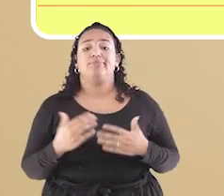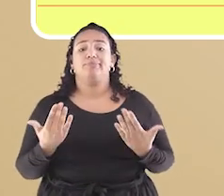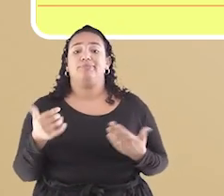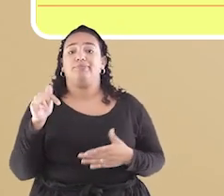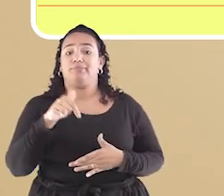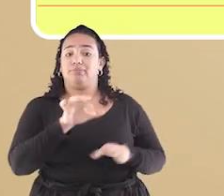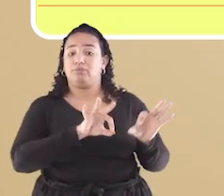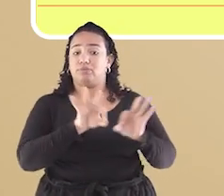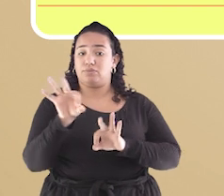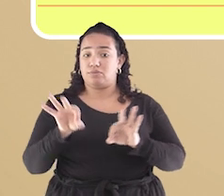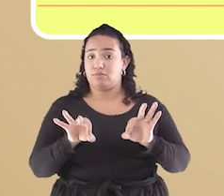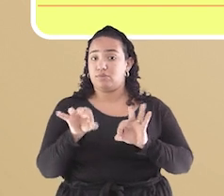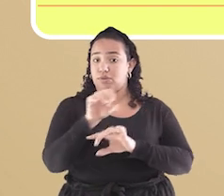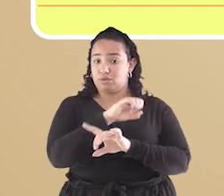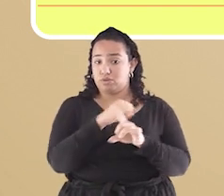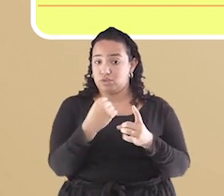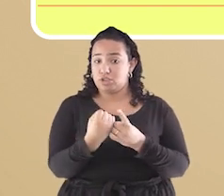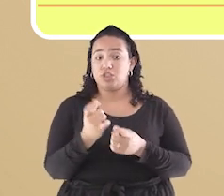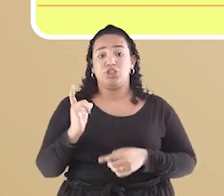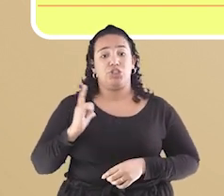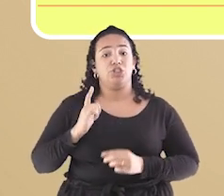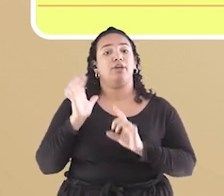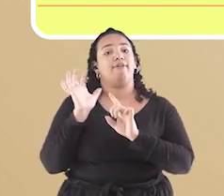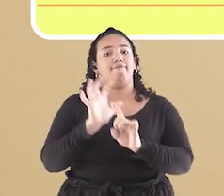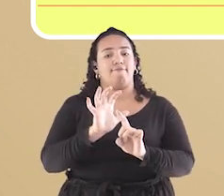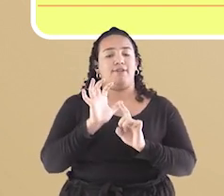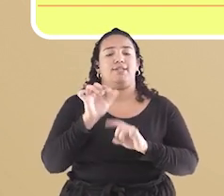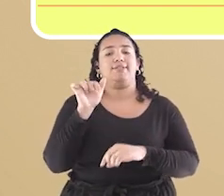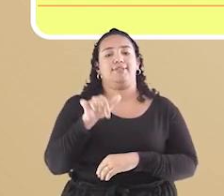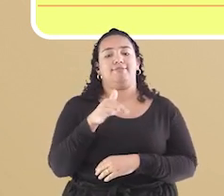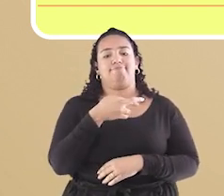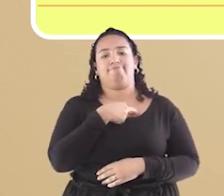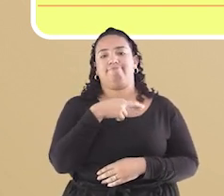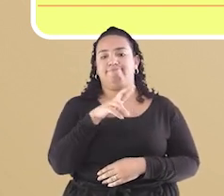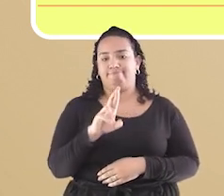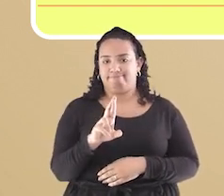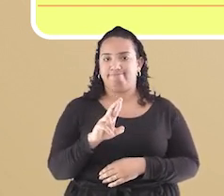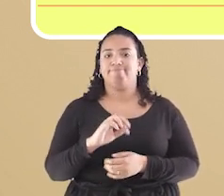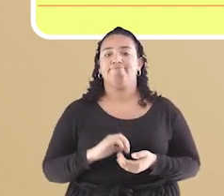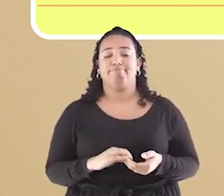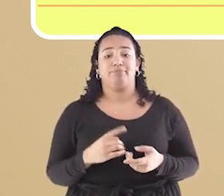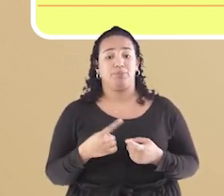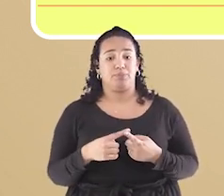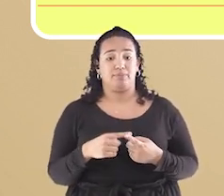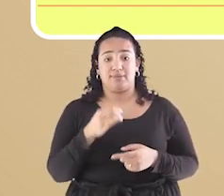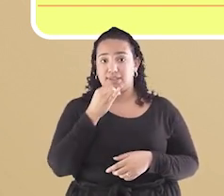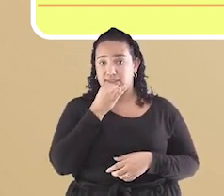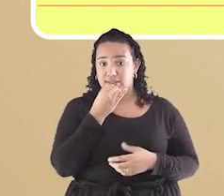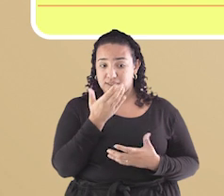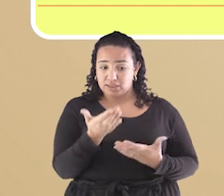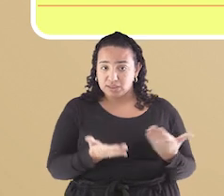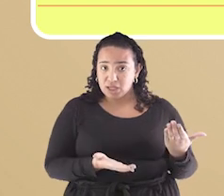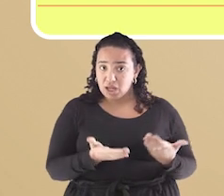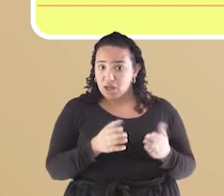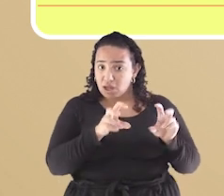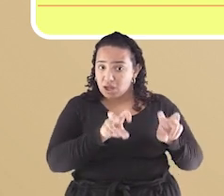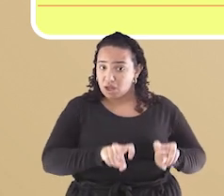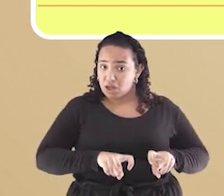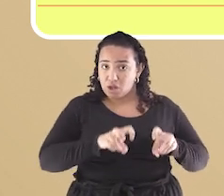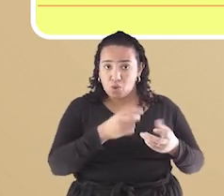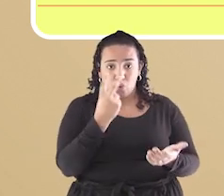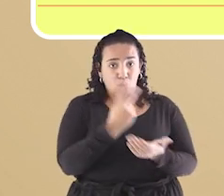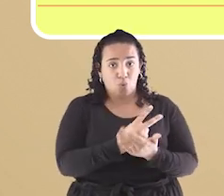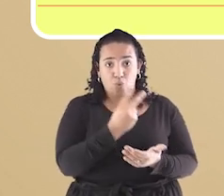social forte influência da religião. Porque a condição subordinada dos servos camponeses se mantinha estável,